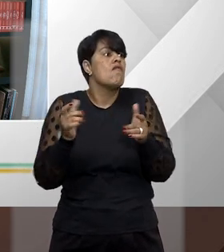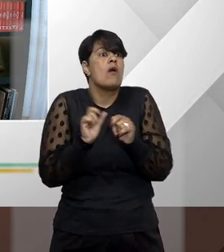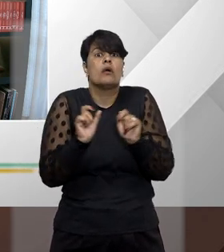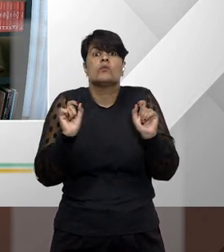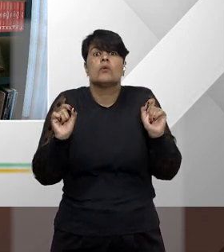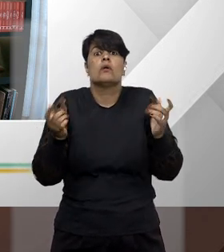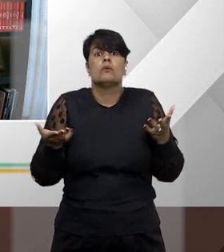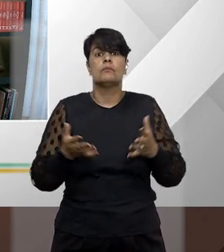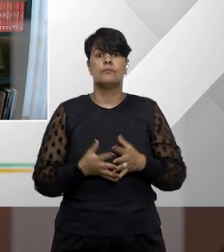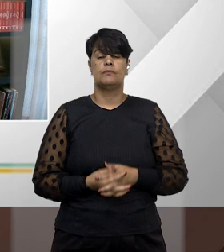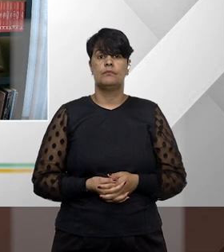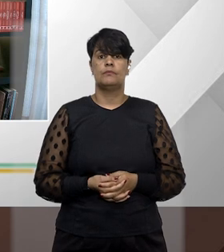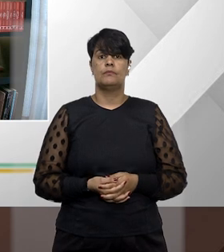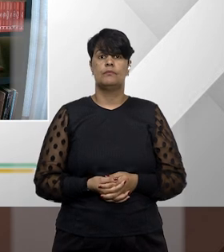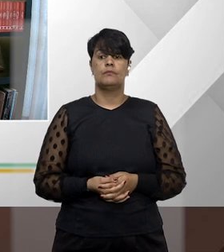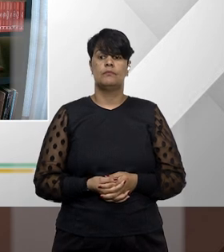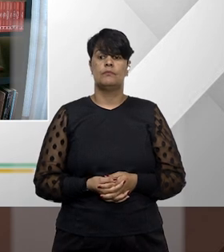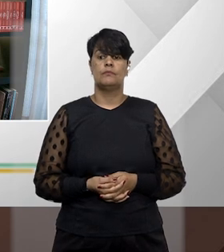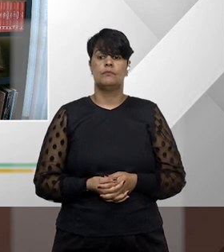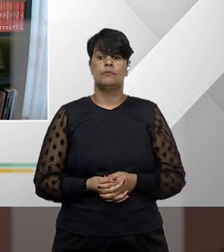que acontece então com essa ação